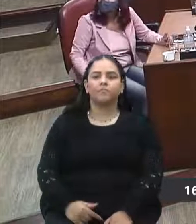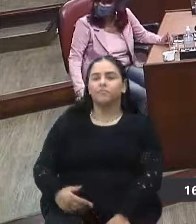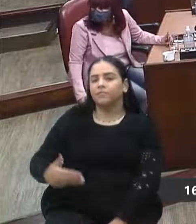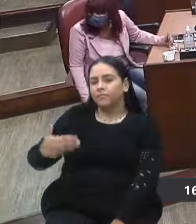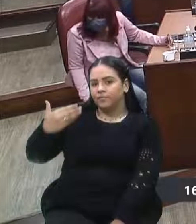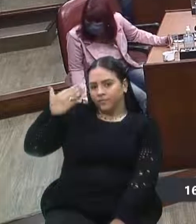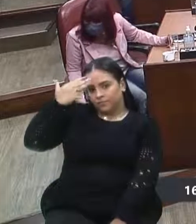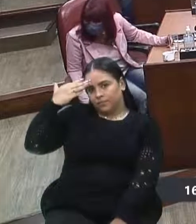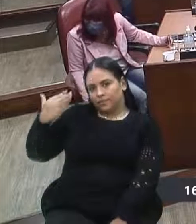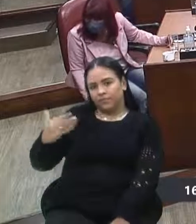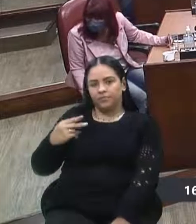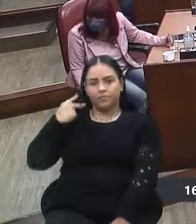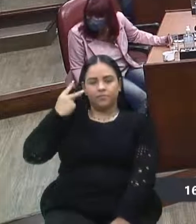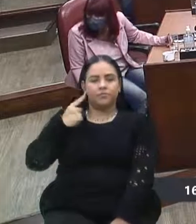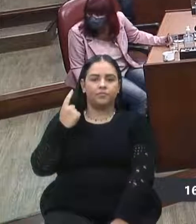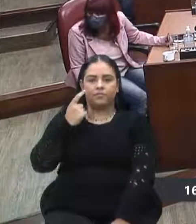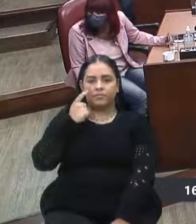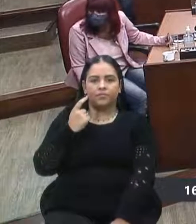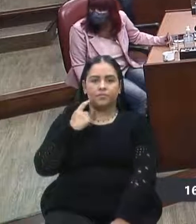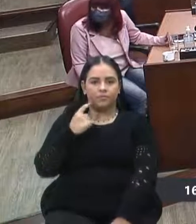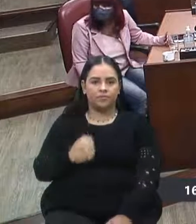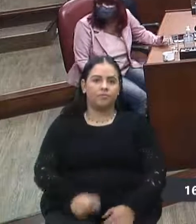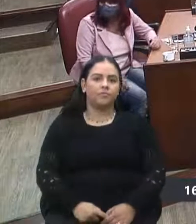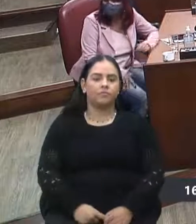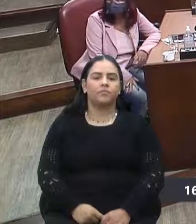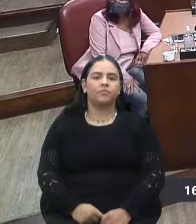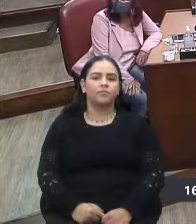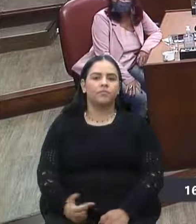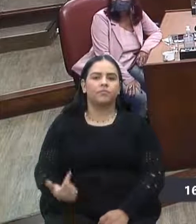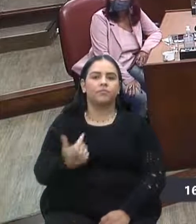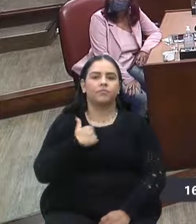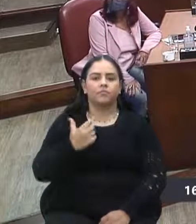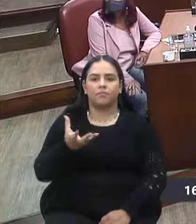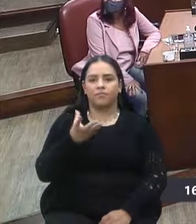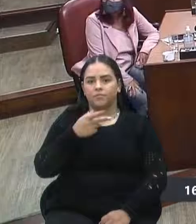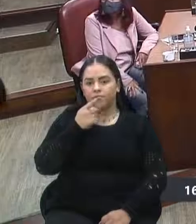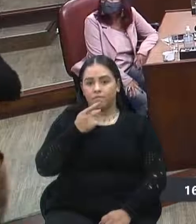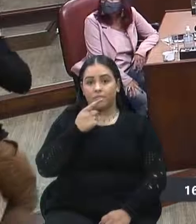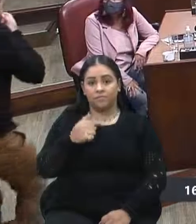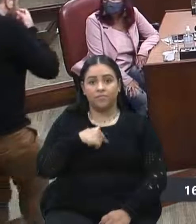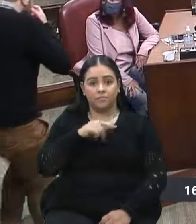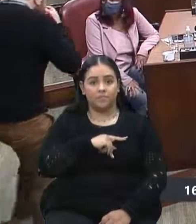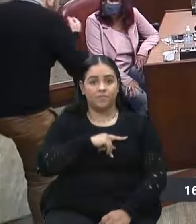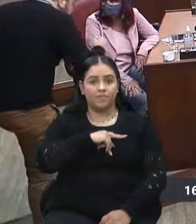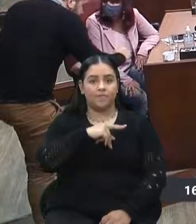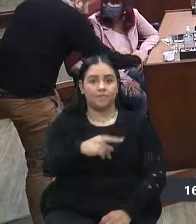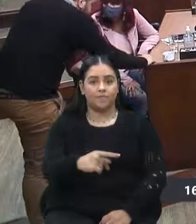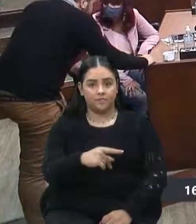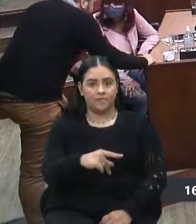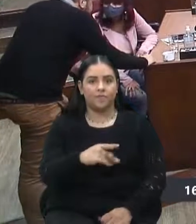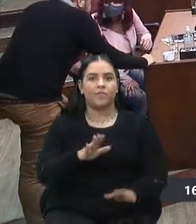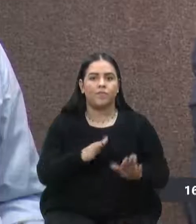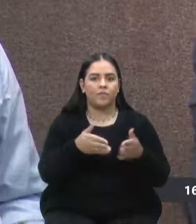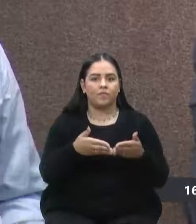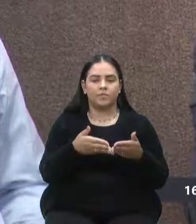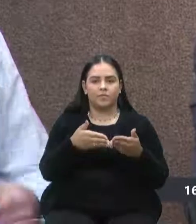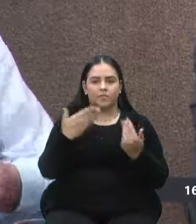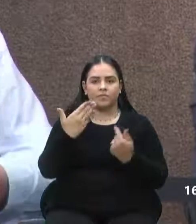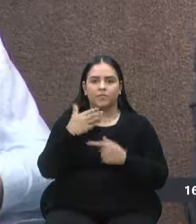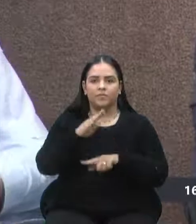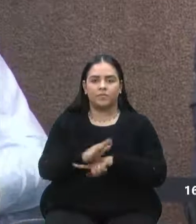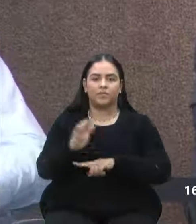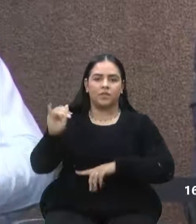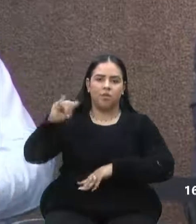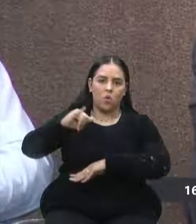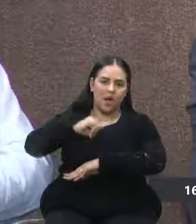Obrigado, vereador Petri. Eu queria dizer que eu, como presidente da Frente Parlamentar, em prol do aeroporto de